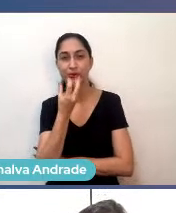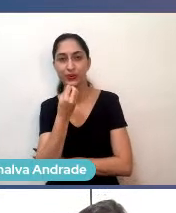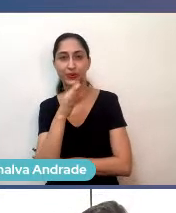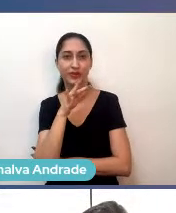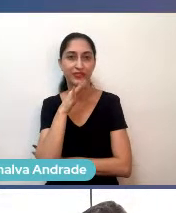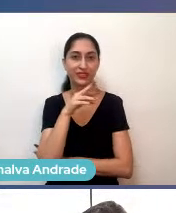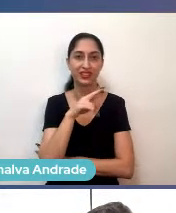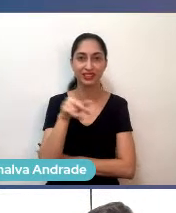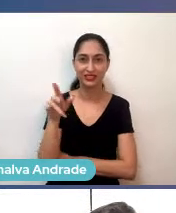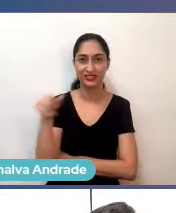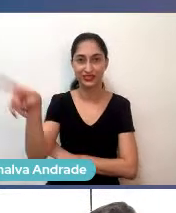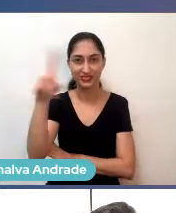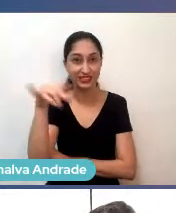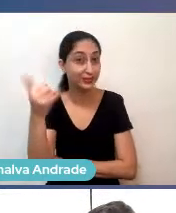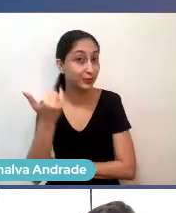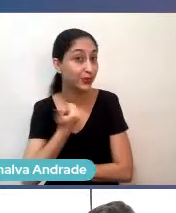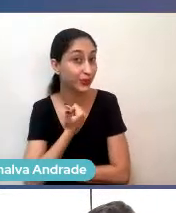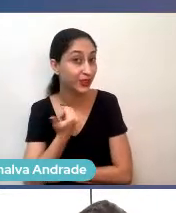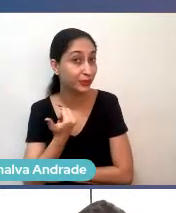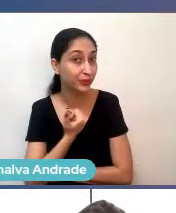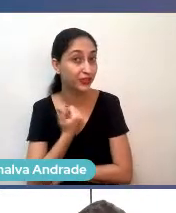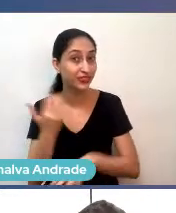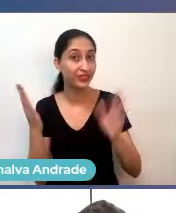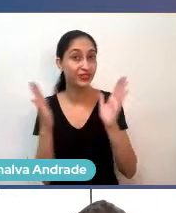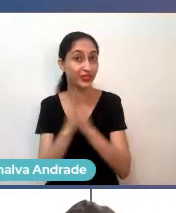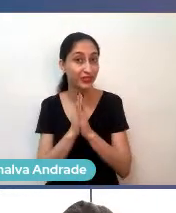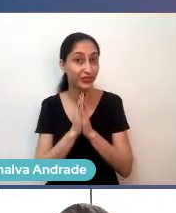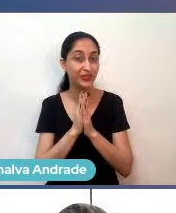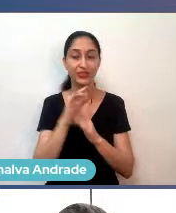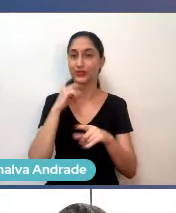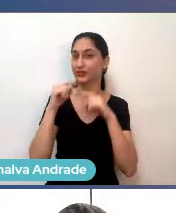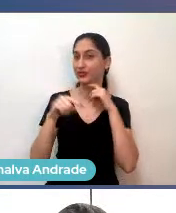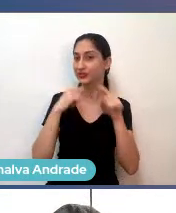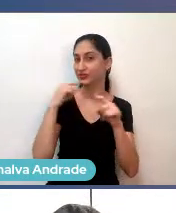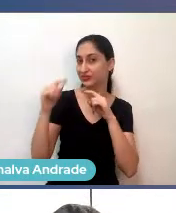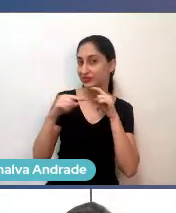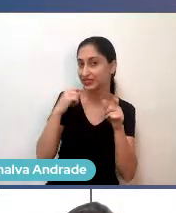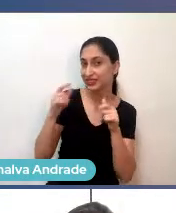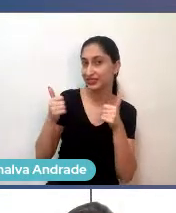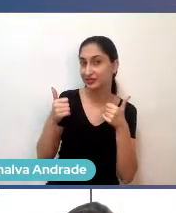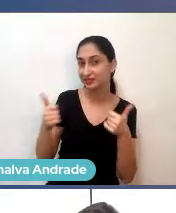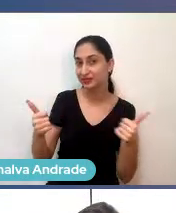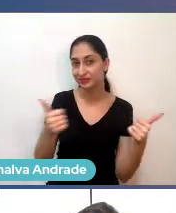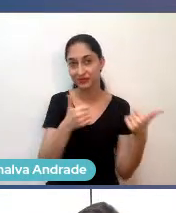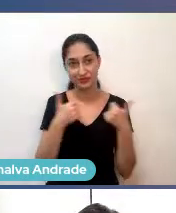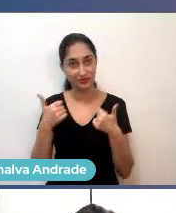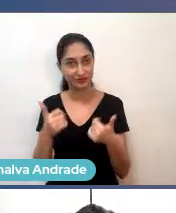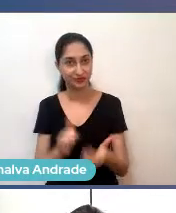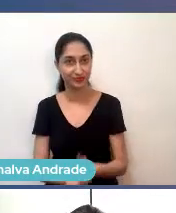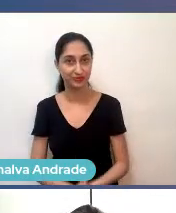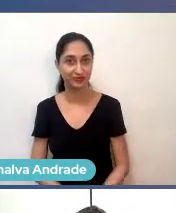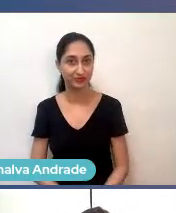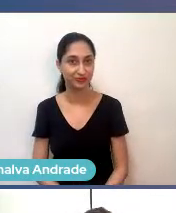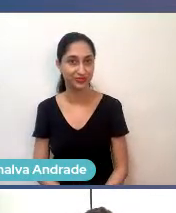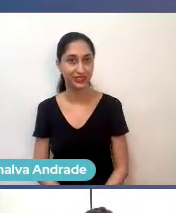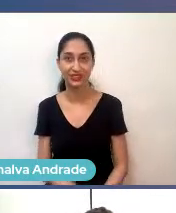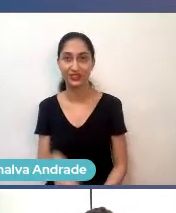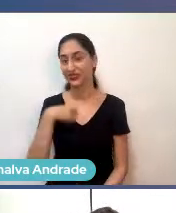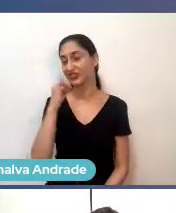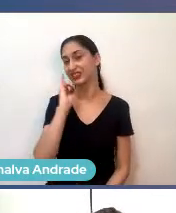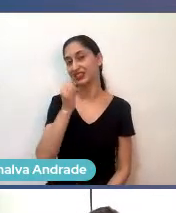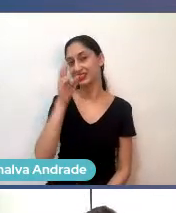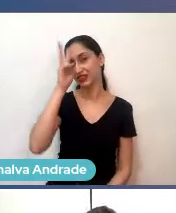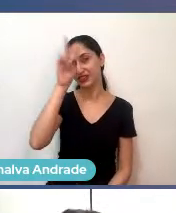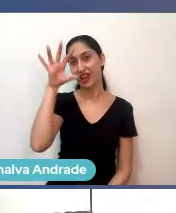Alguém aí me conta se tem alguma dúvida, o a gente pode contar? Eu contei rapidinho uma história, mas a gente pode,